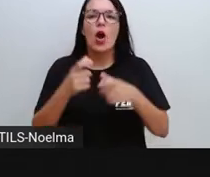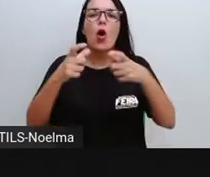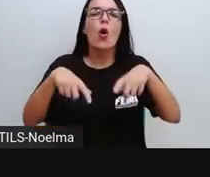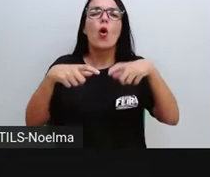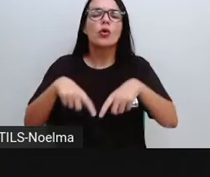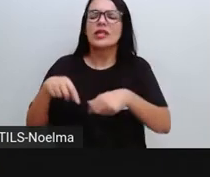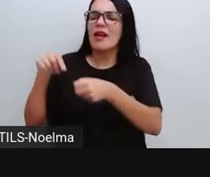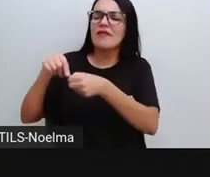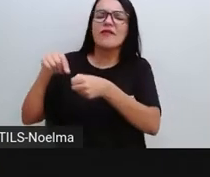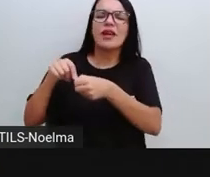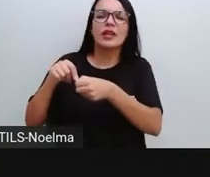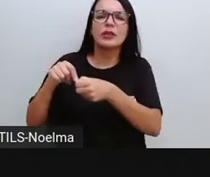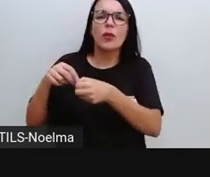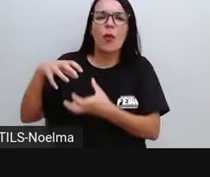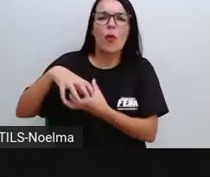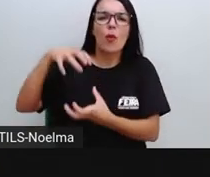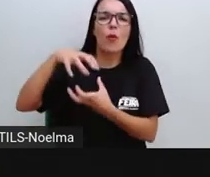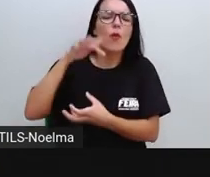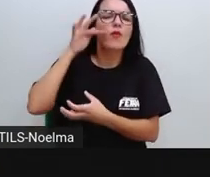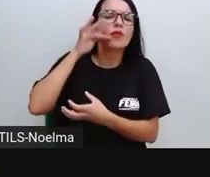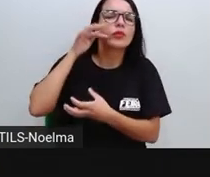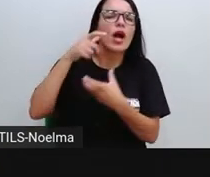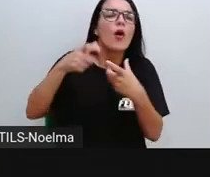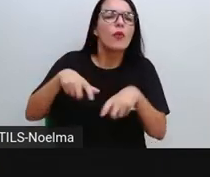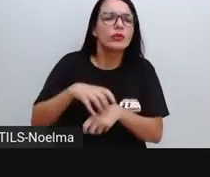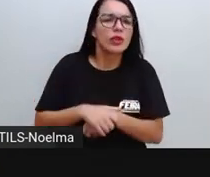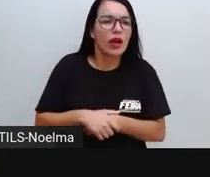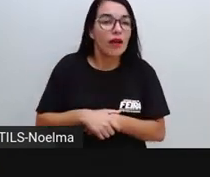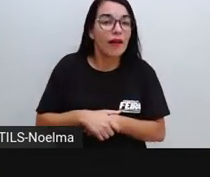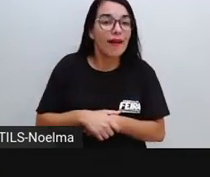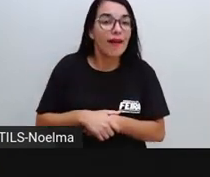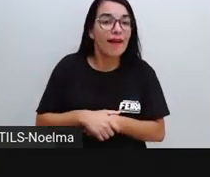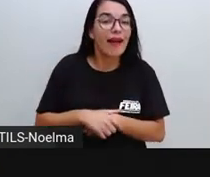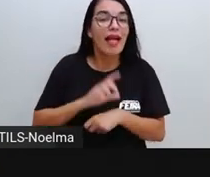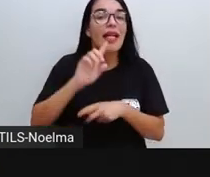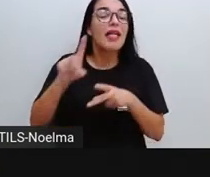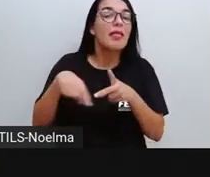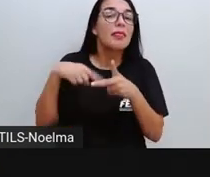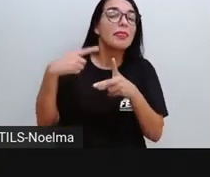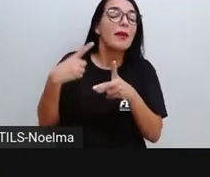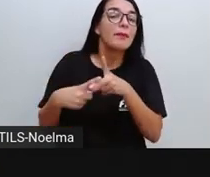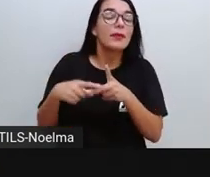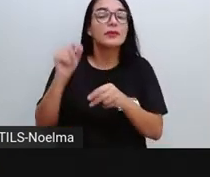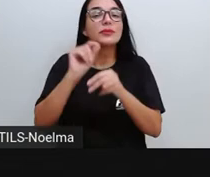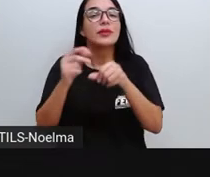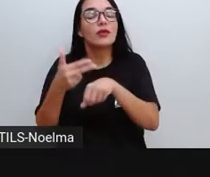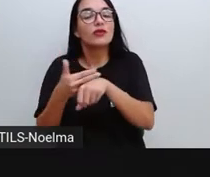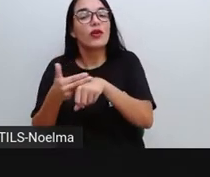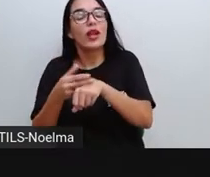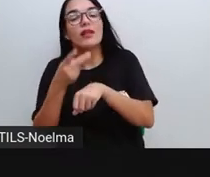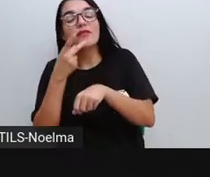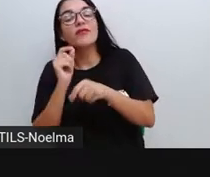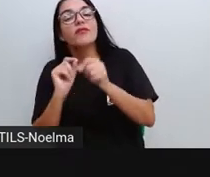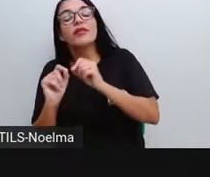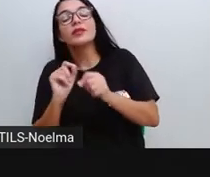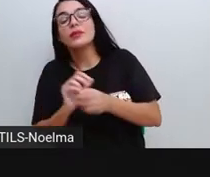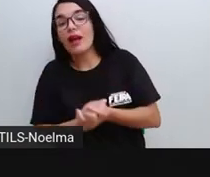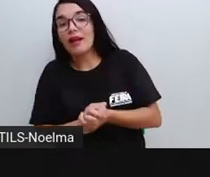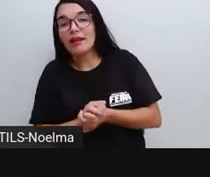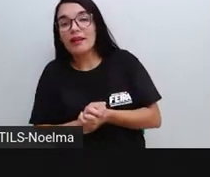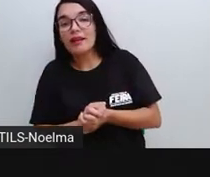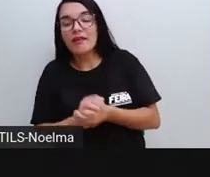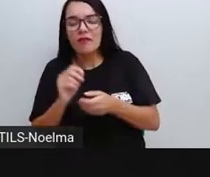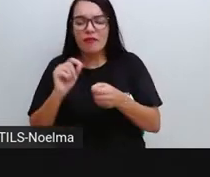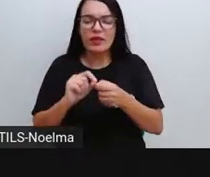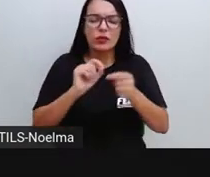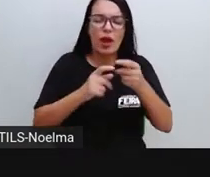é produzido esse cacau, né? E depois que é feito o chocolate, o que é feito com ele? Como